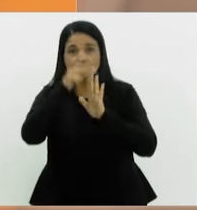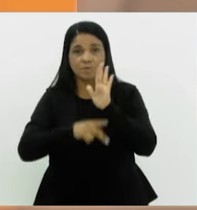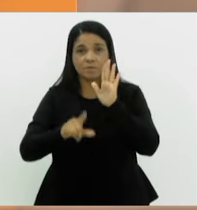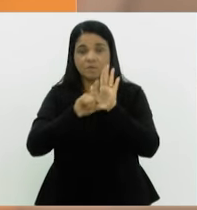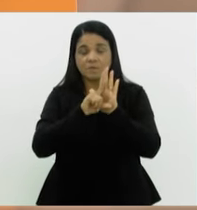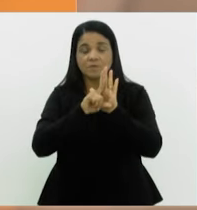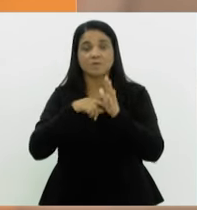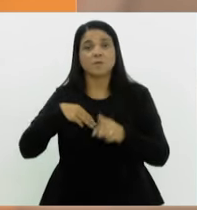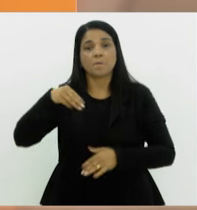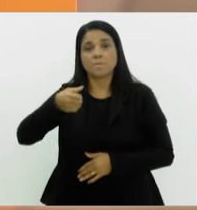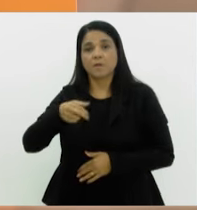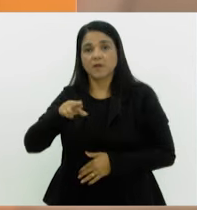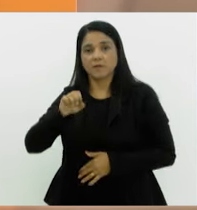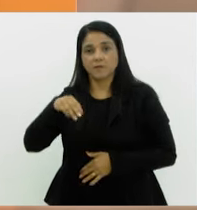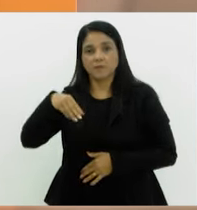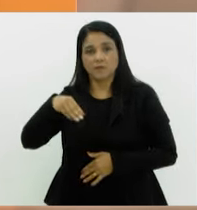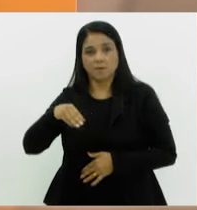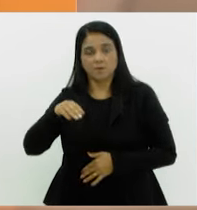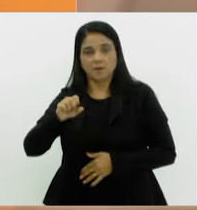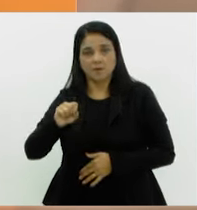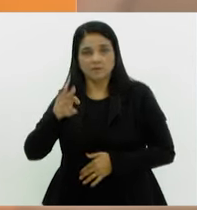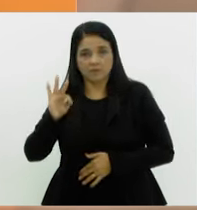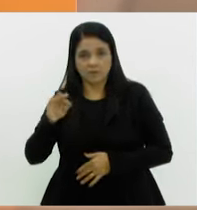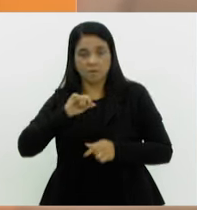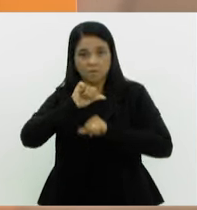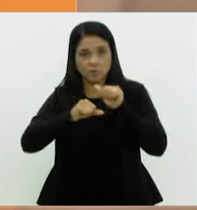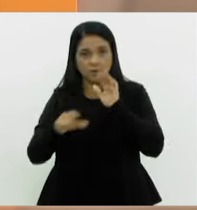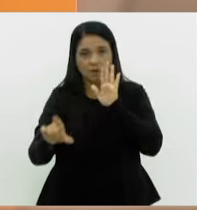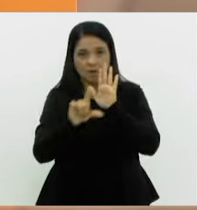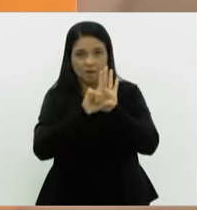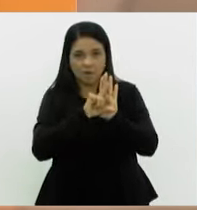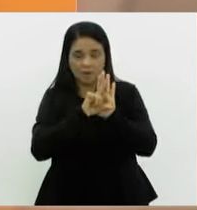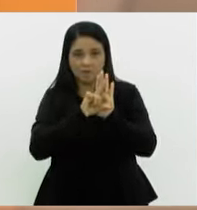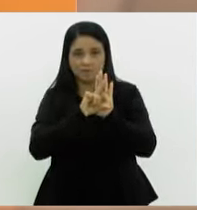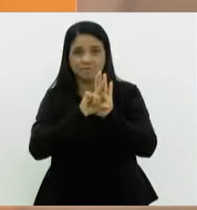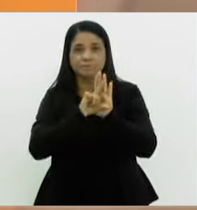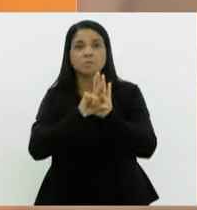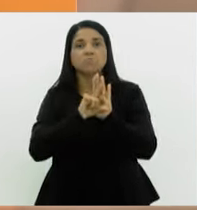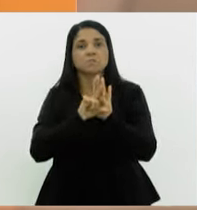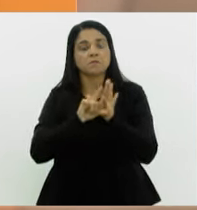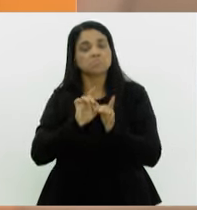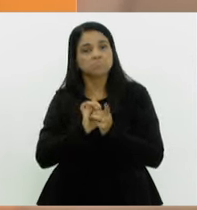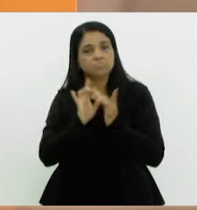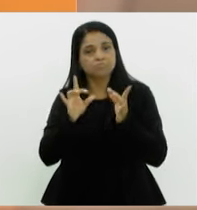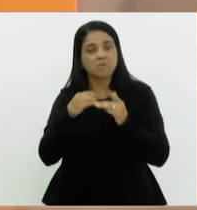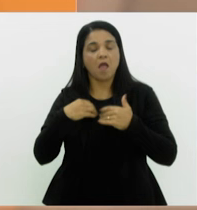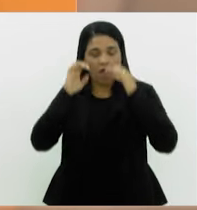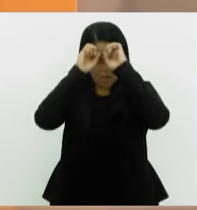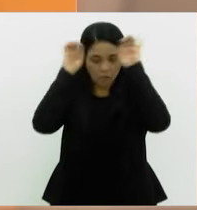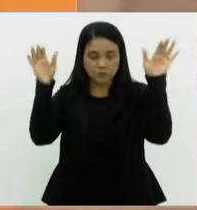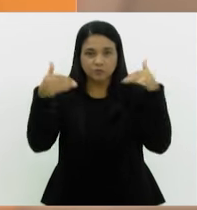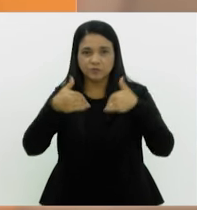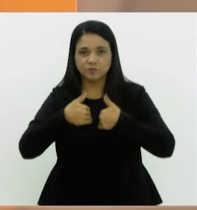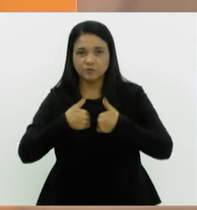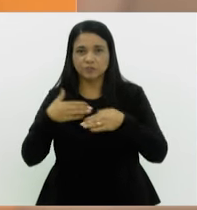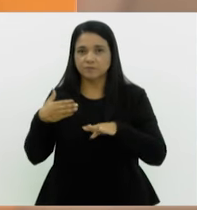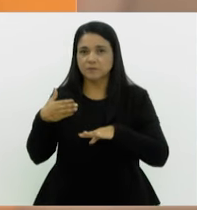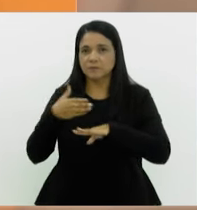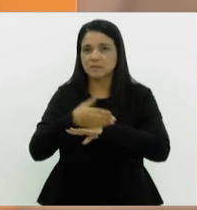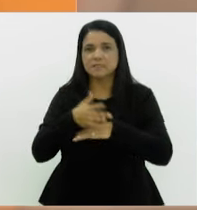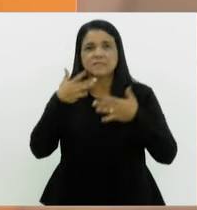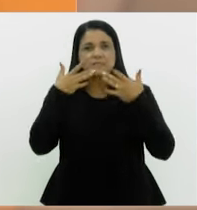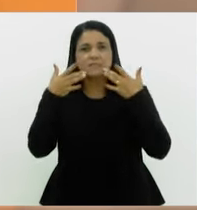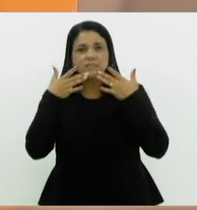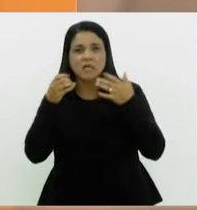da deputada Marina do MST, que altera a legislação para permitir que autistas possam ingressar em